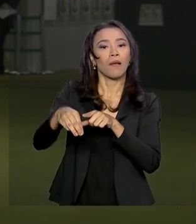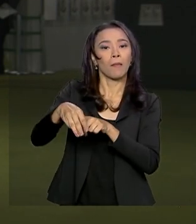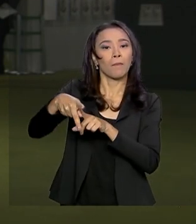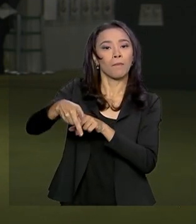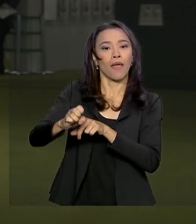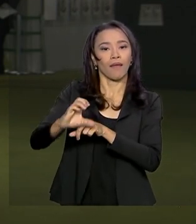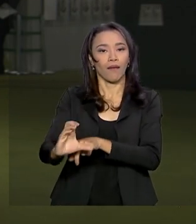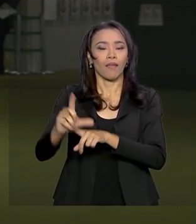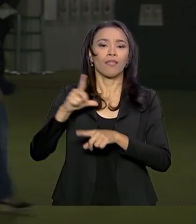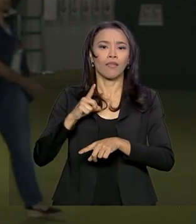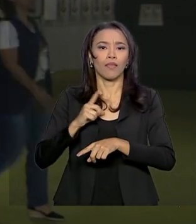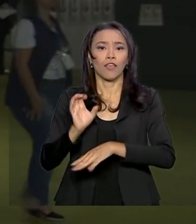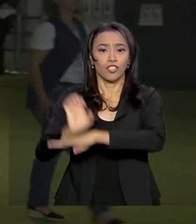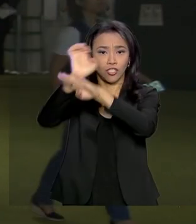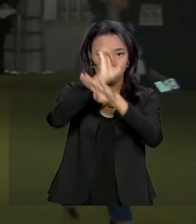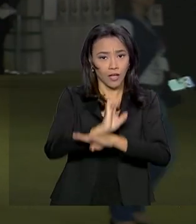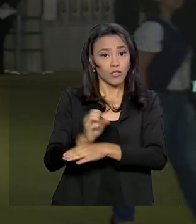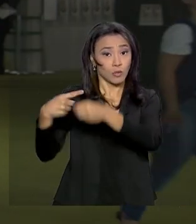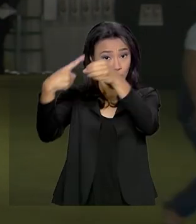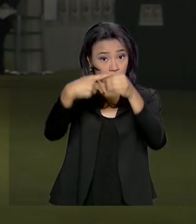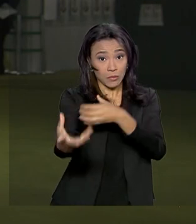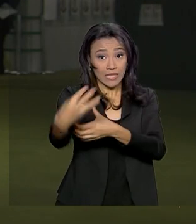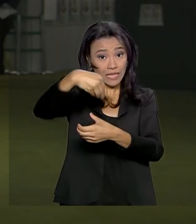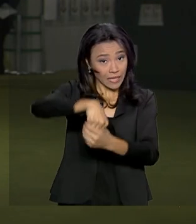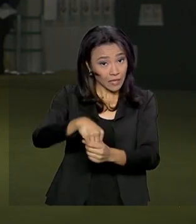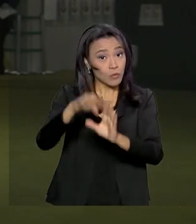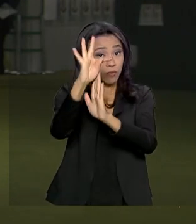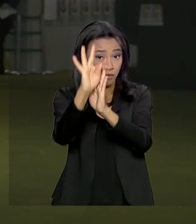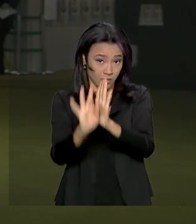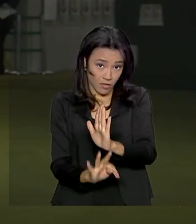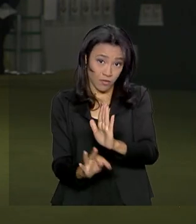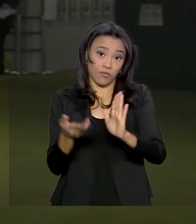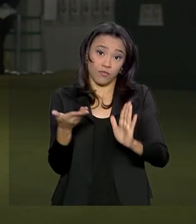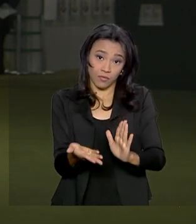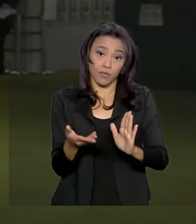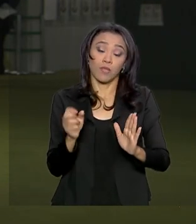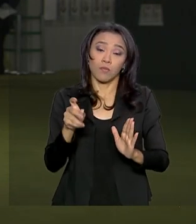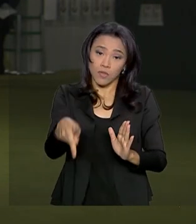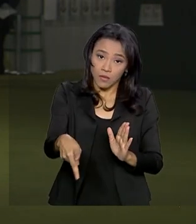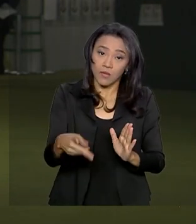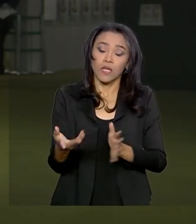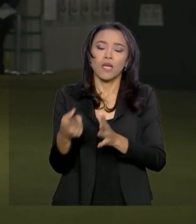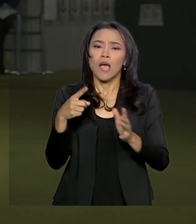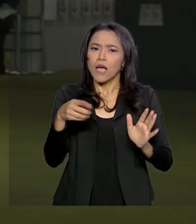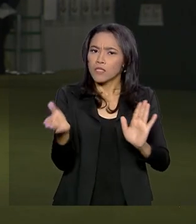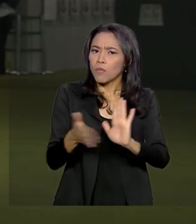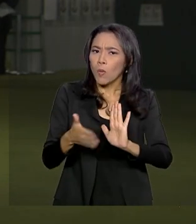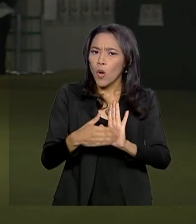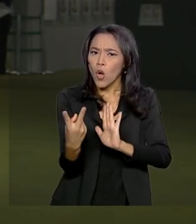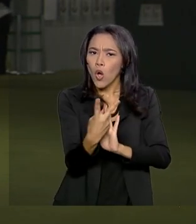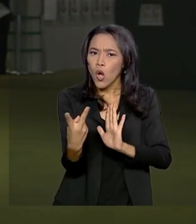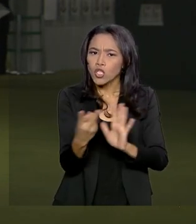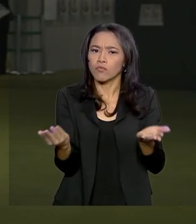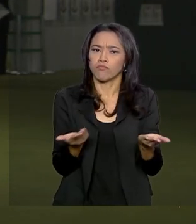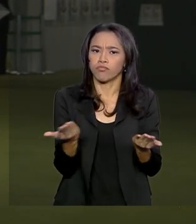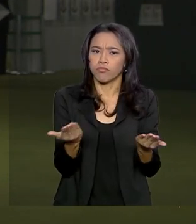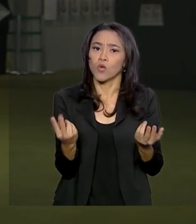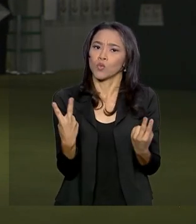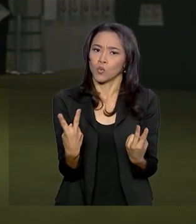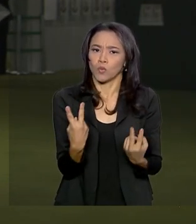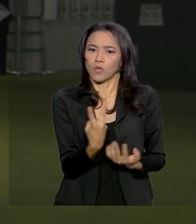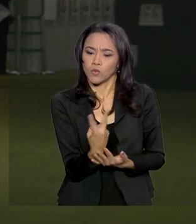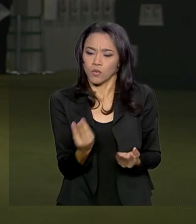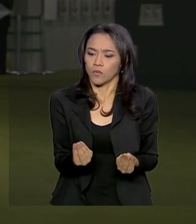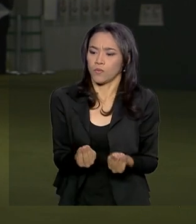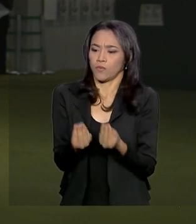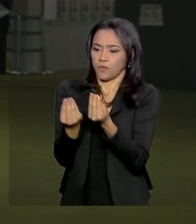estados e municípios na reforma. Em caso de aprovação pela CCJ do Senado, as propostas vão seguir praticamente juntas para análise do